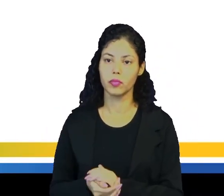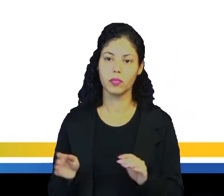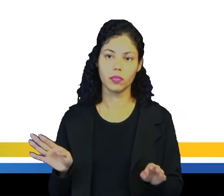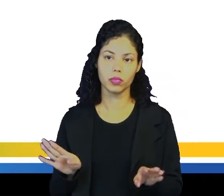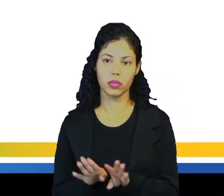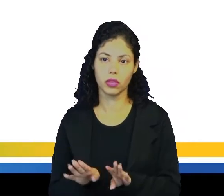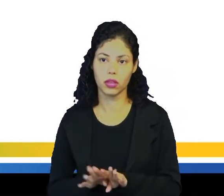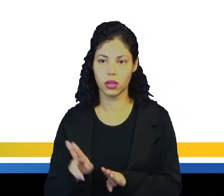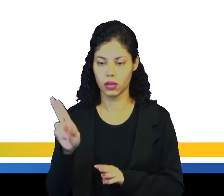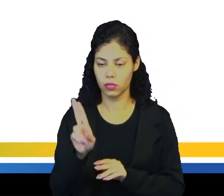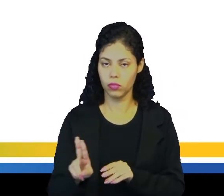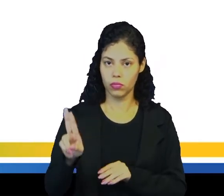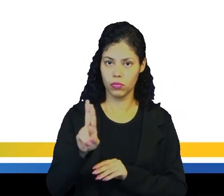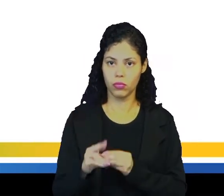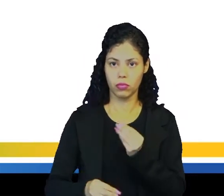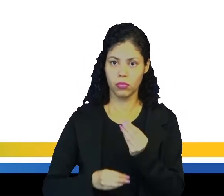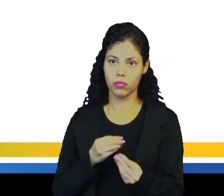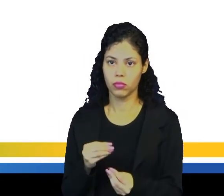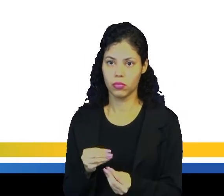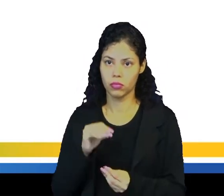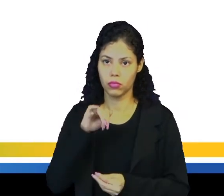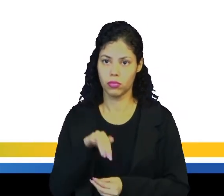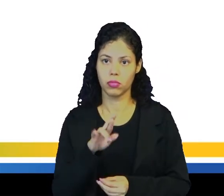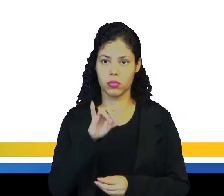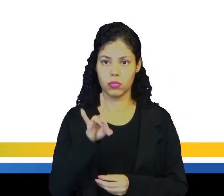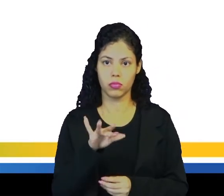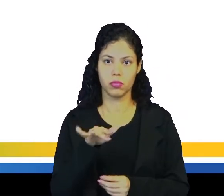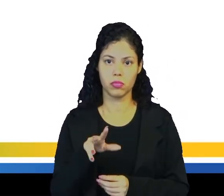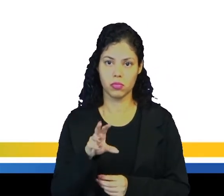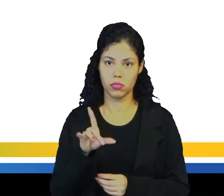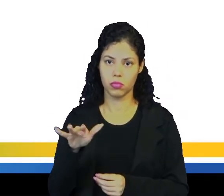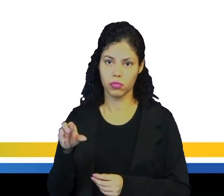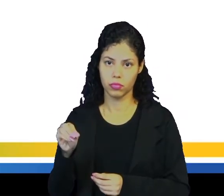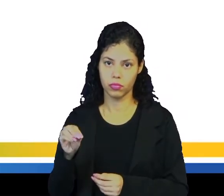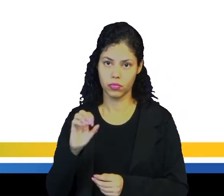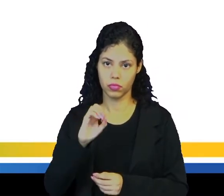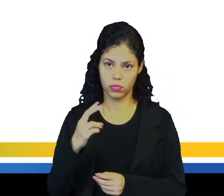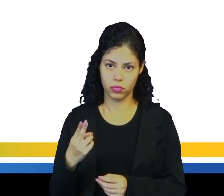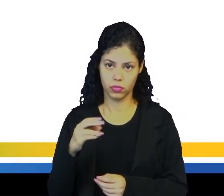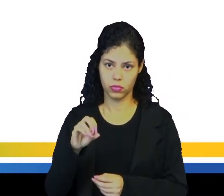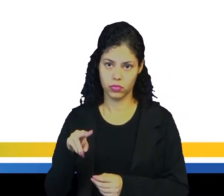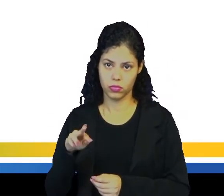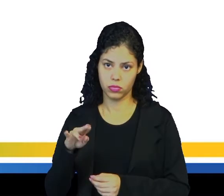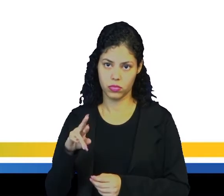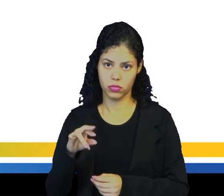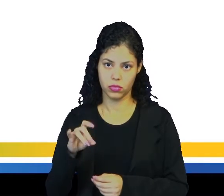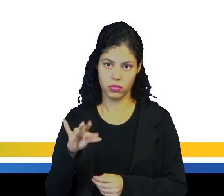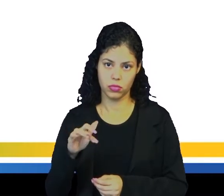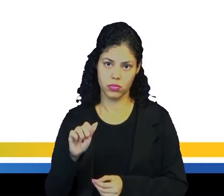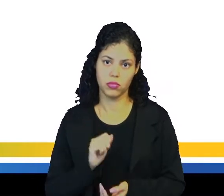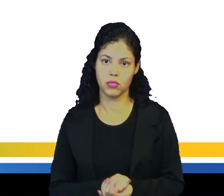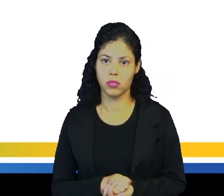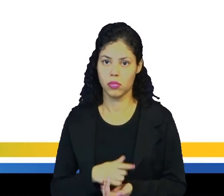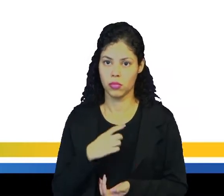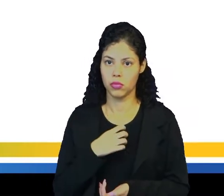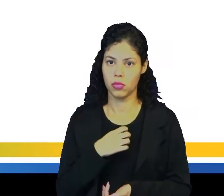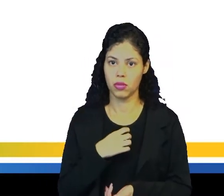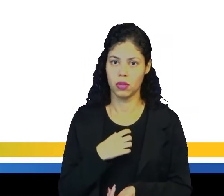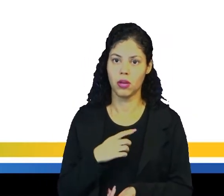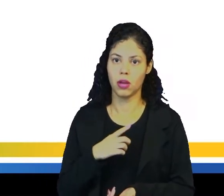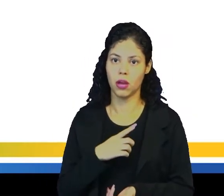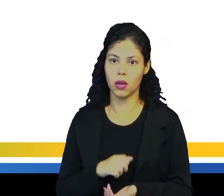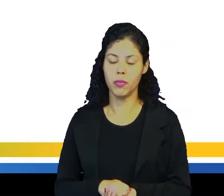e também é utilizado com interjeições ou onomatopeias. Nós temos ali, oh no,